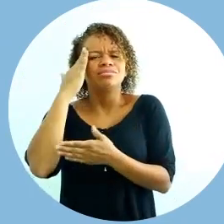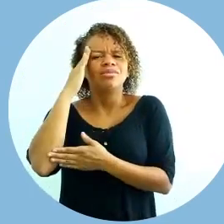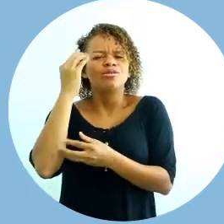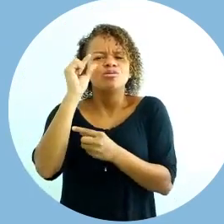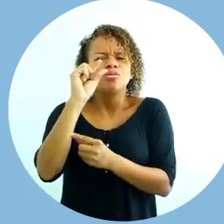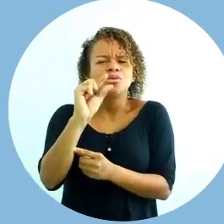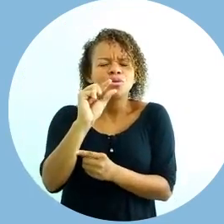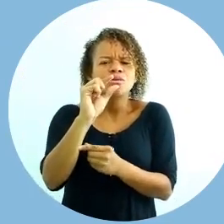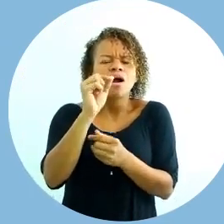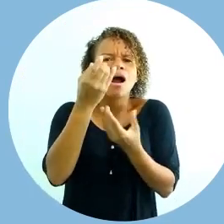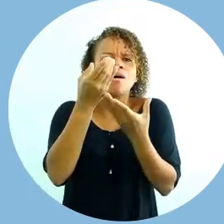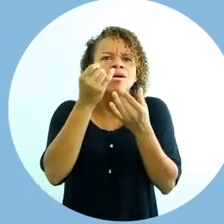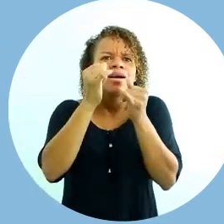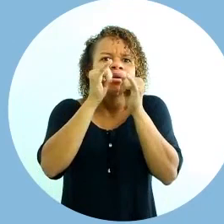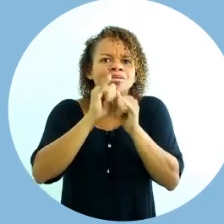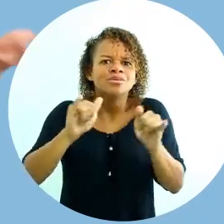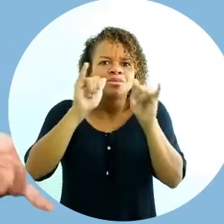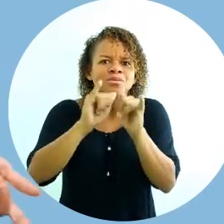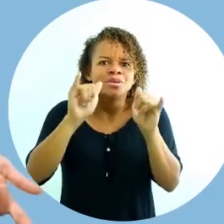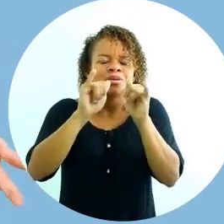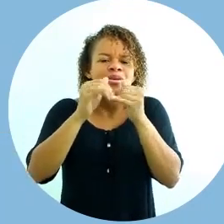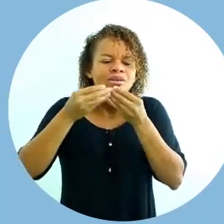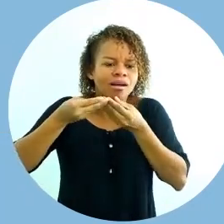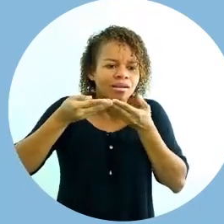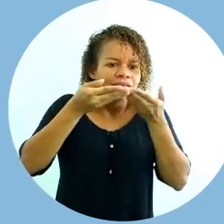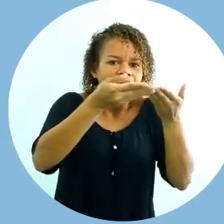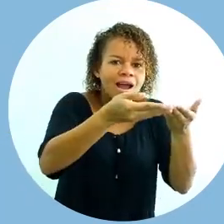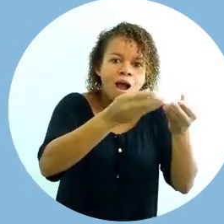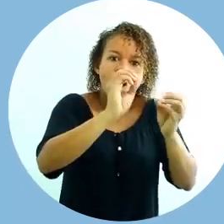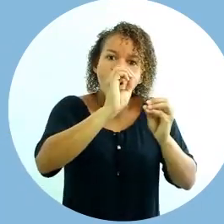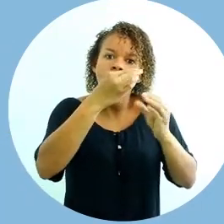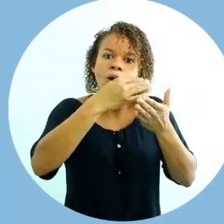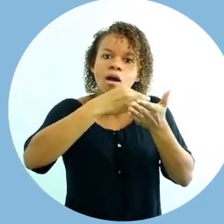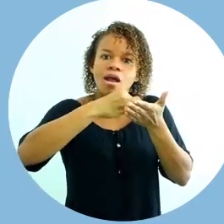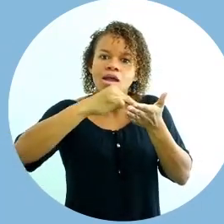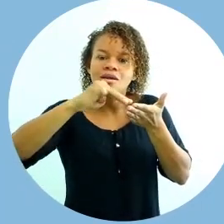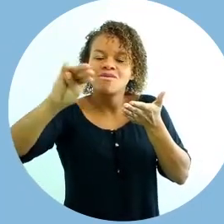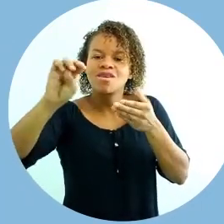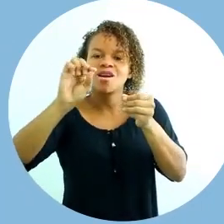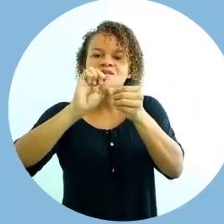fazer, oferecer ou enviar, fazendo um vídeo.